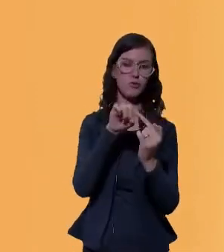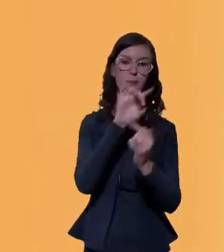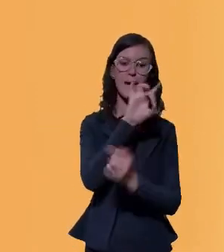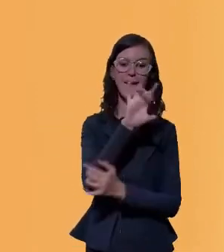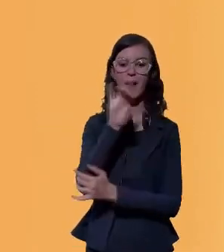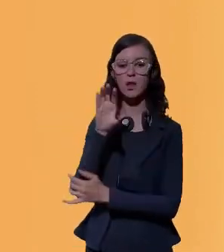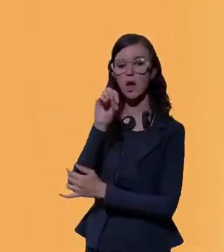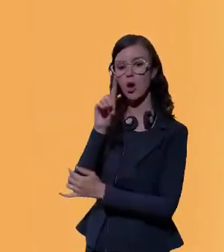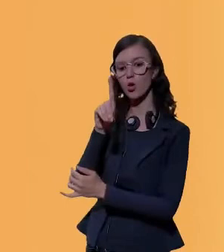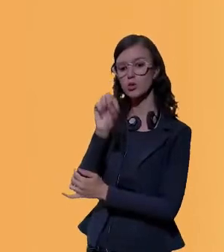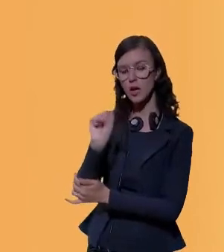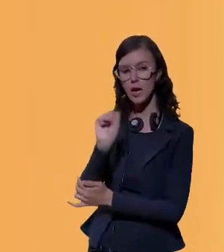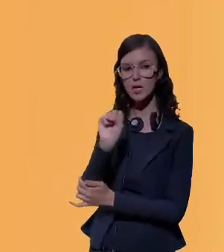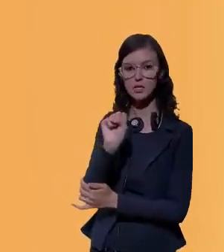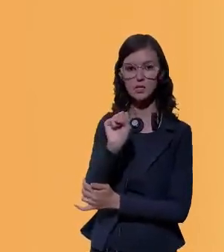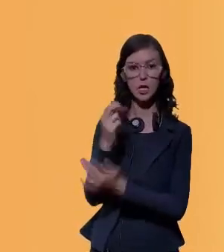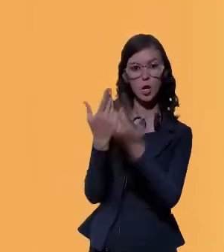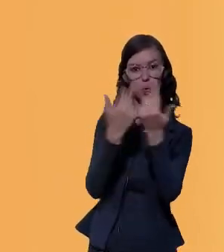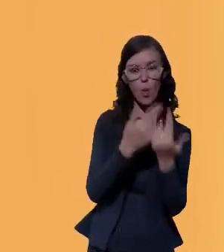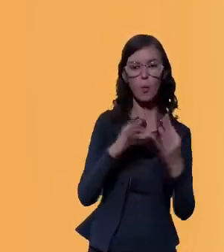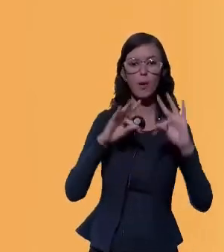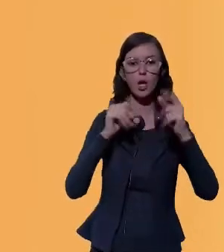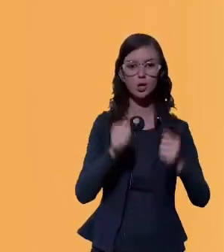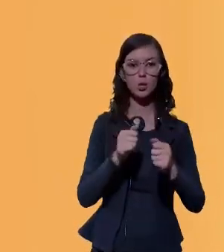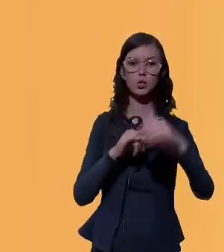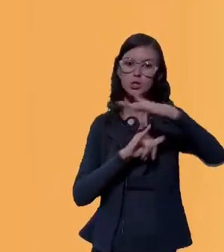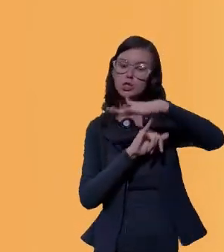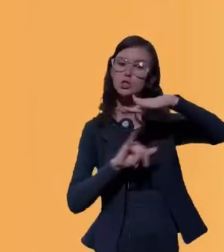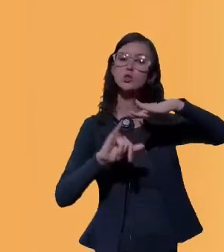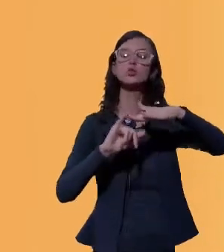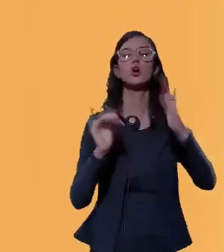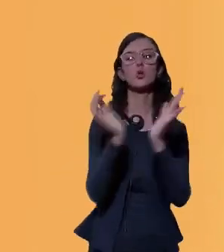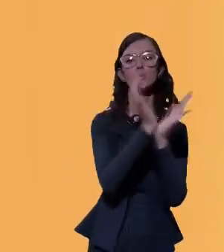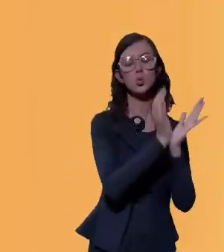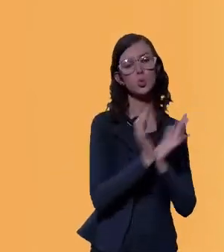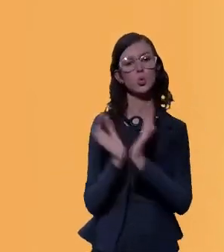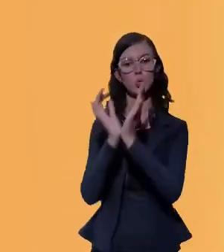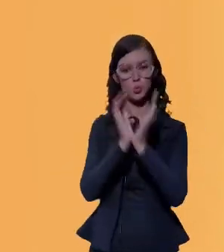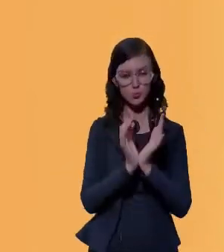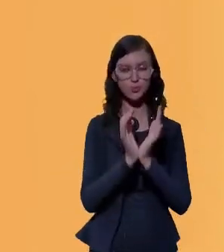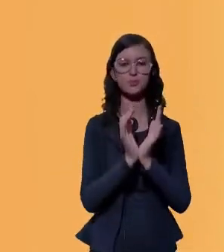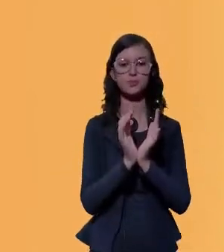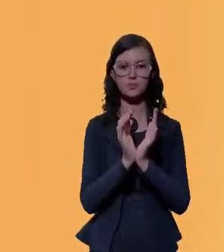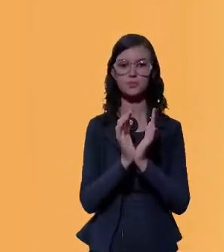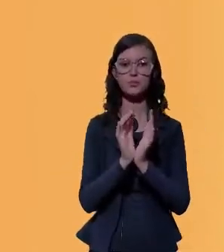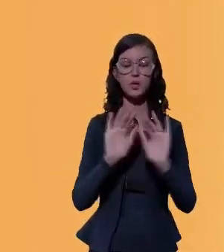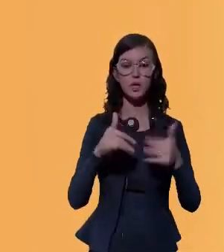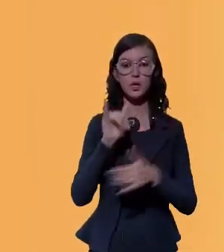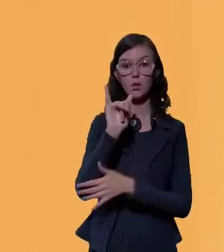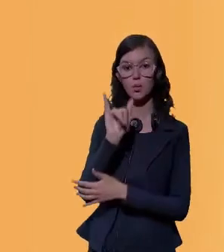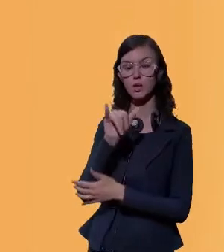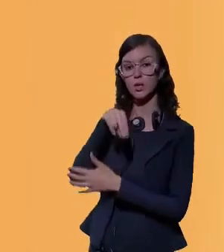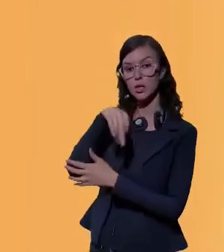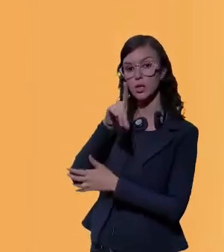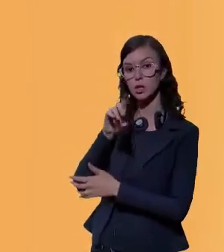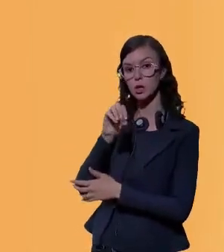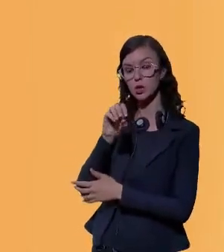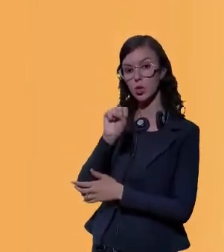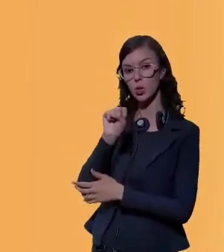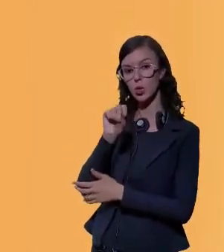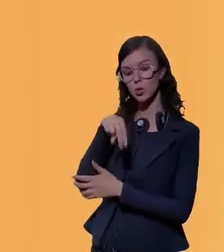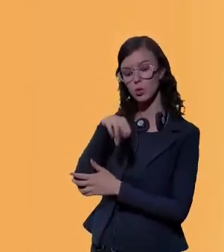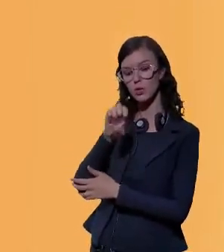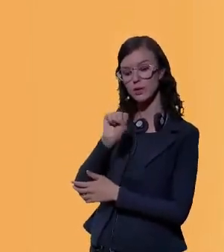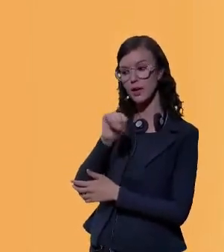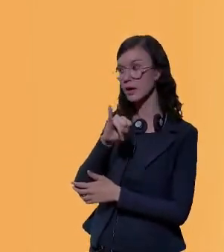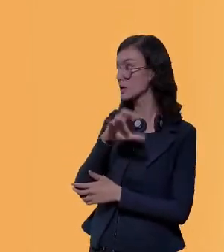e que são comuns a todas as instituições do grupo. Na Indonésia, a Indonésia foi o primeiro país a desenvolver